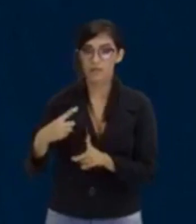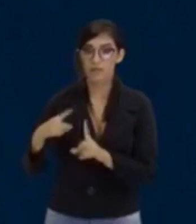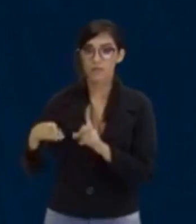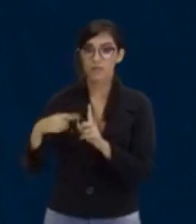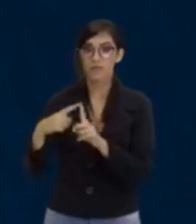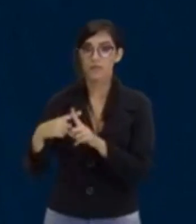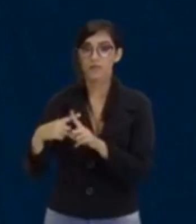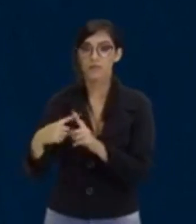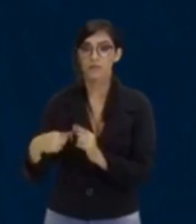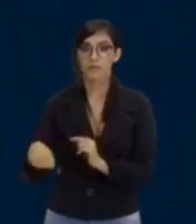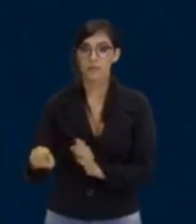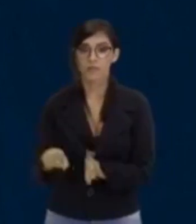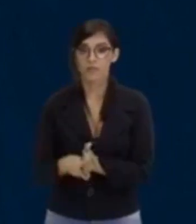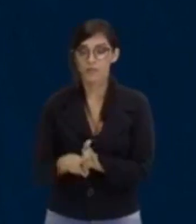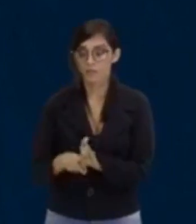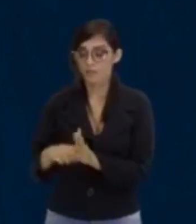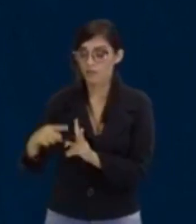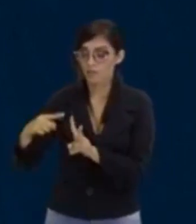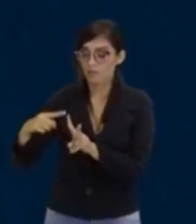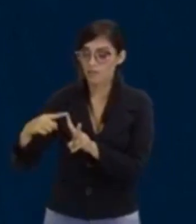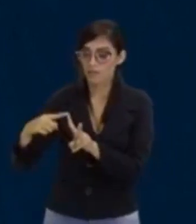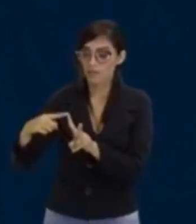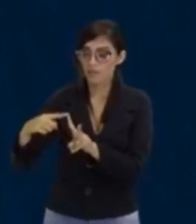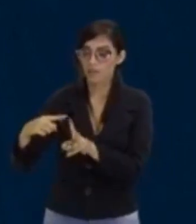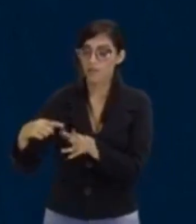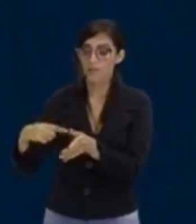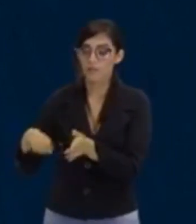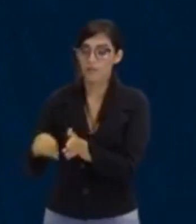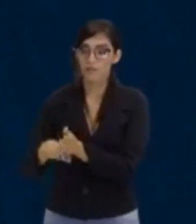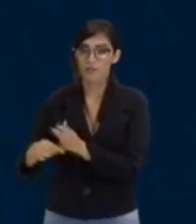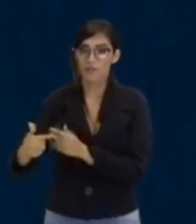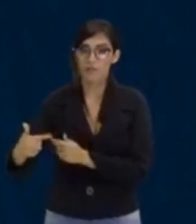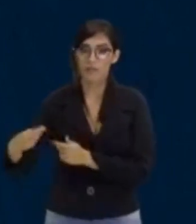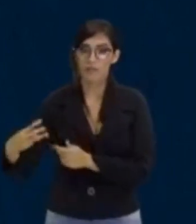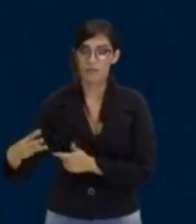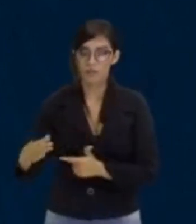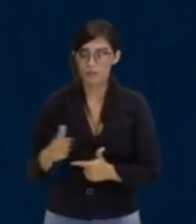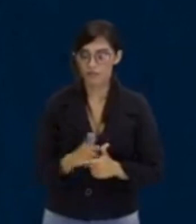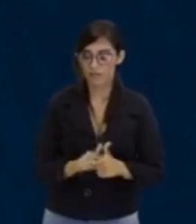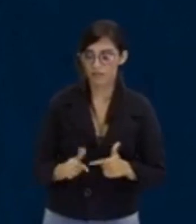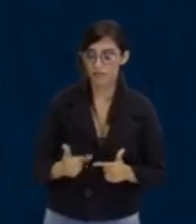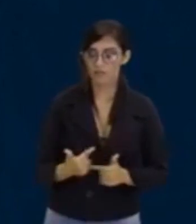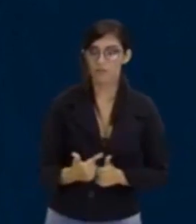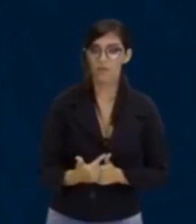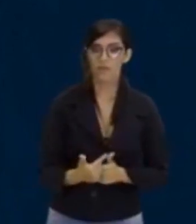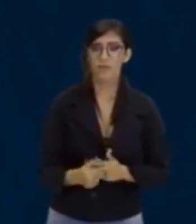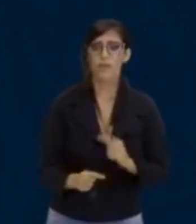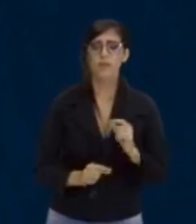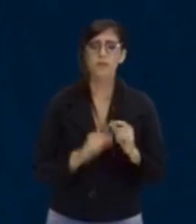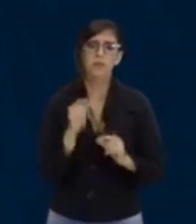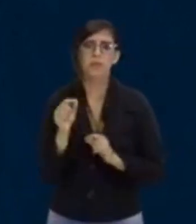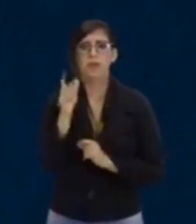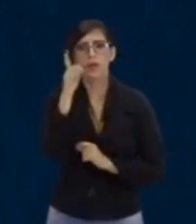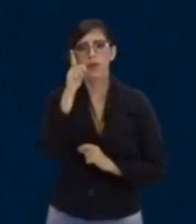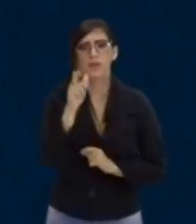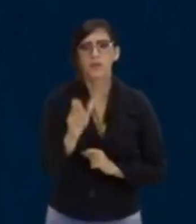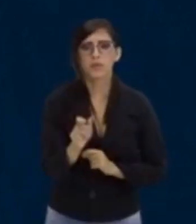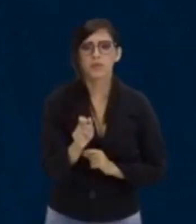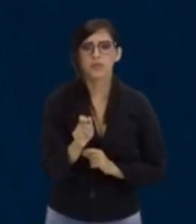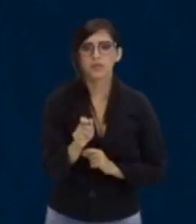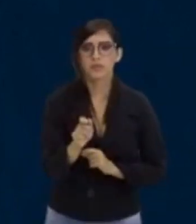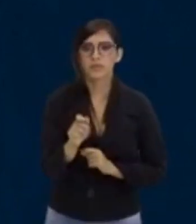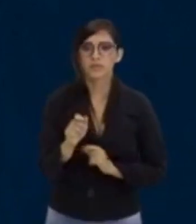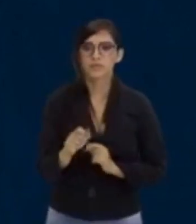menos 23 sobre vou fazer só a continha de baixo, 2. O que acontece, pessoal? Olha pra cá que eu vou jogar de vermelho pra ti, ó.